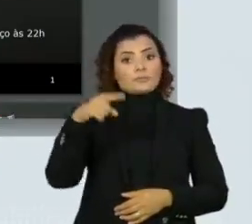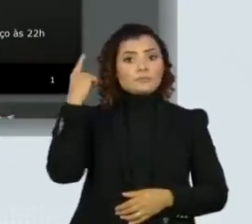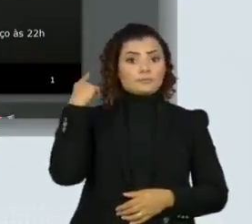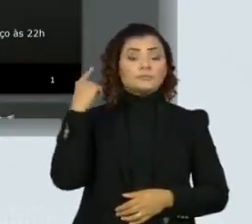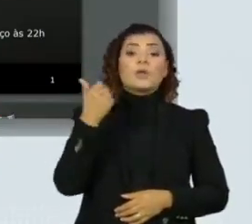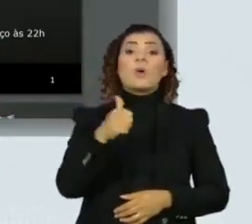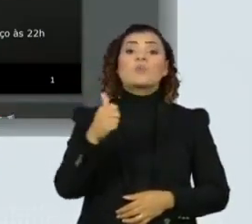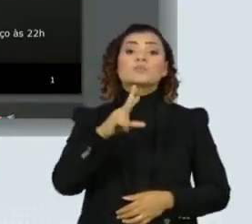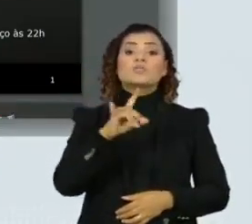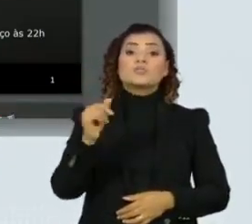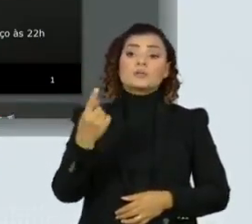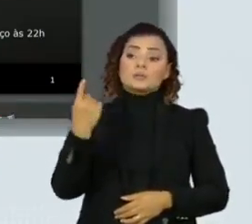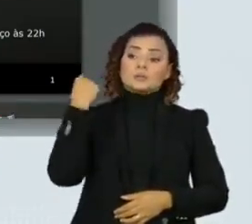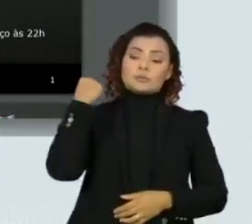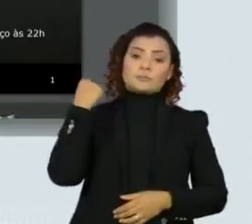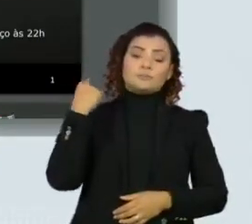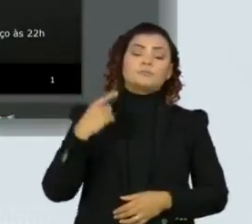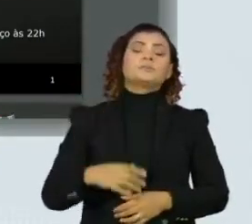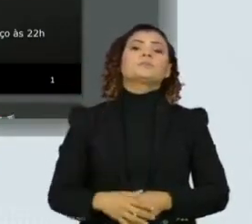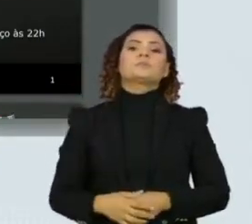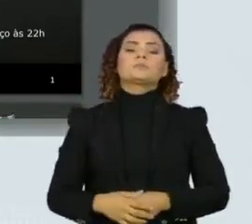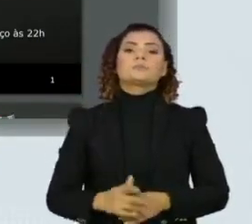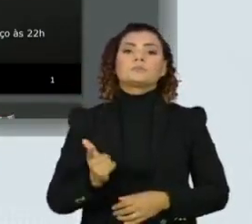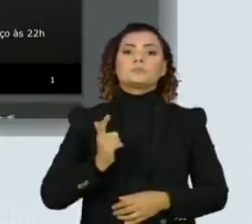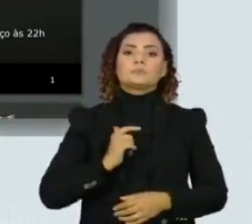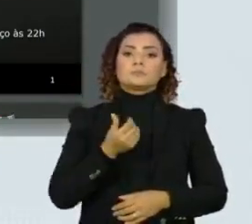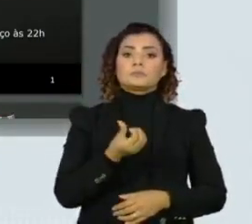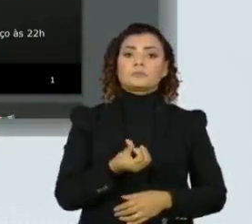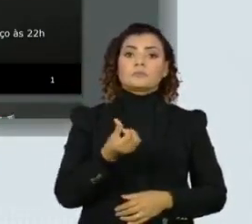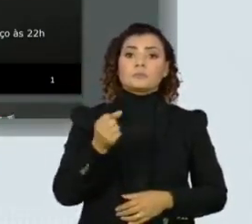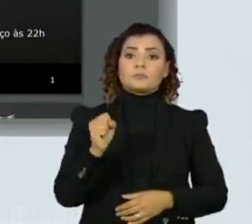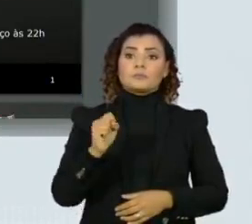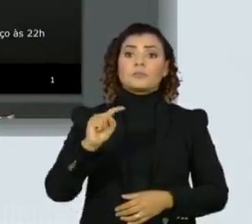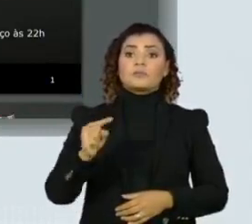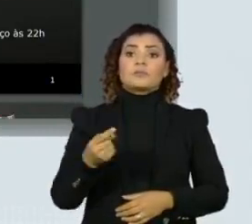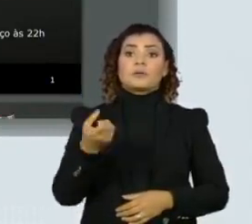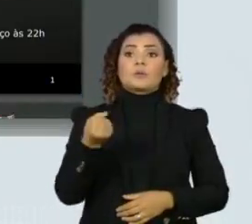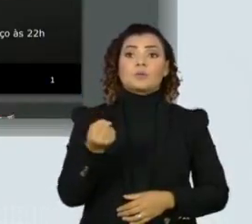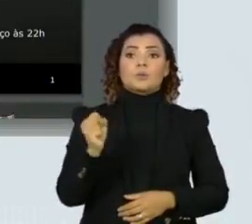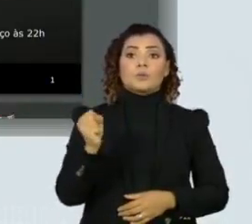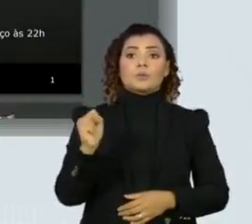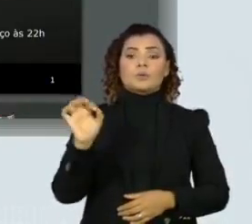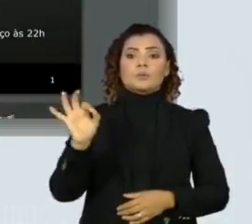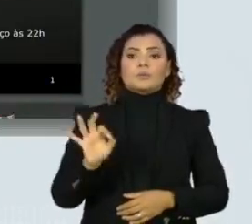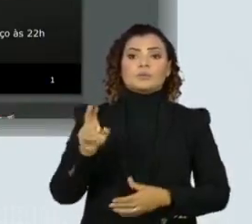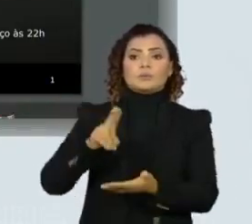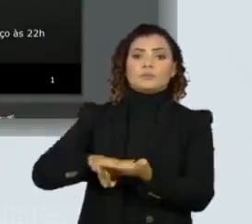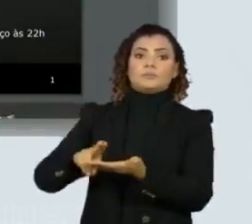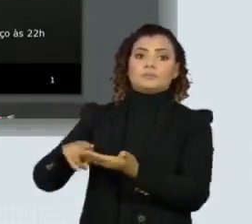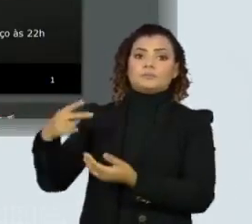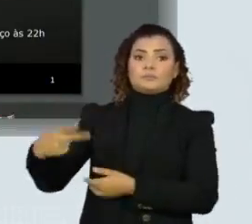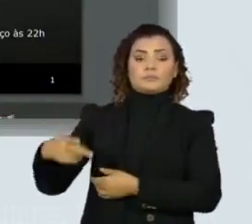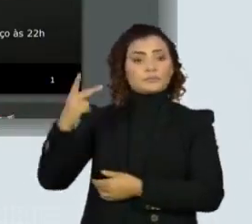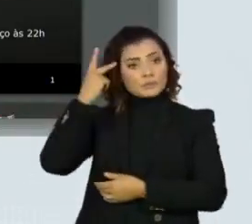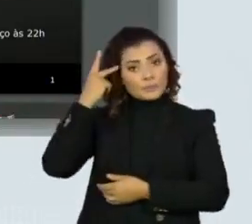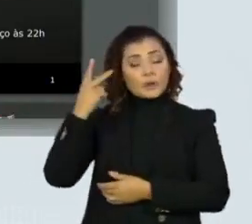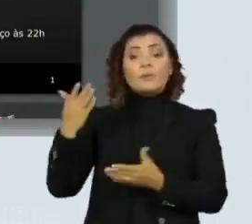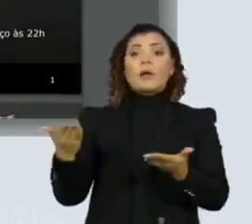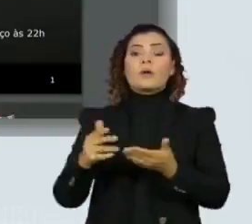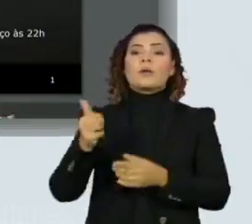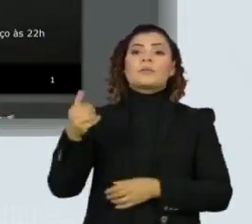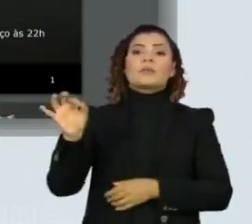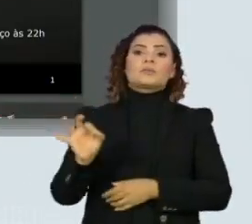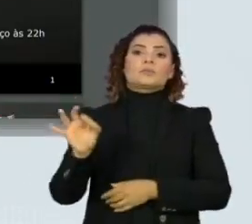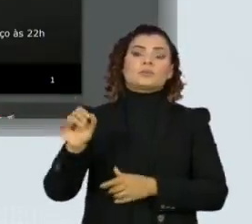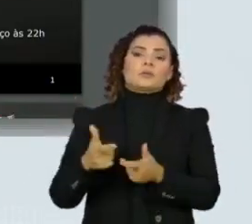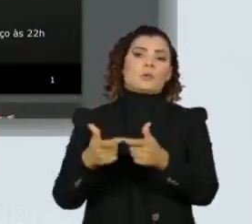há 11 dias atrás, nós tínhamos 68,8% de ocupação na grande São Paulo, portanto estamos 10